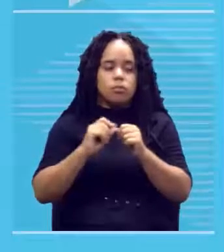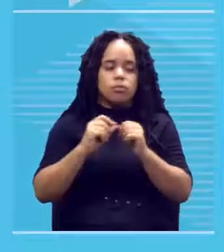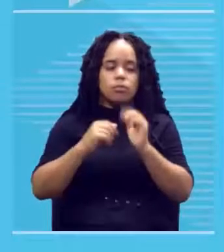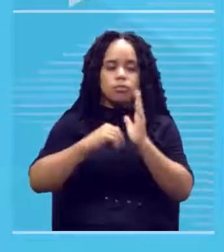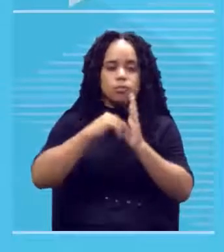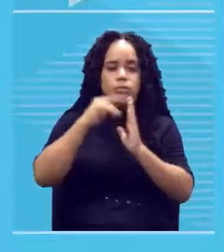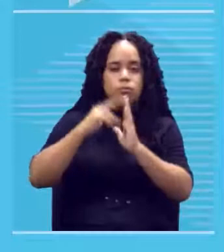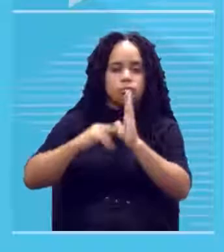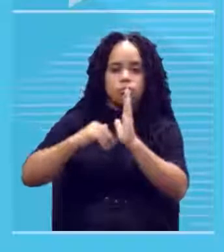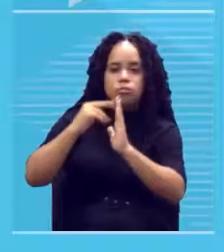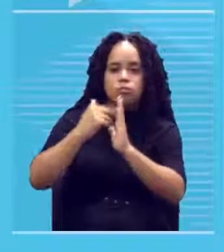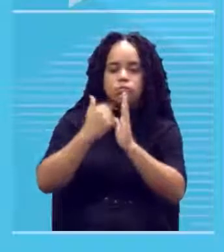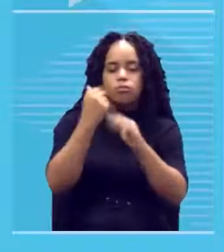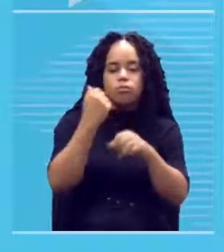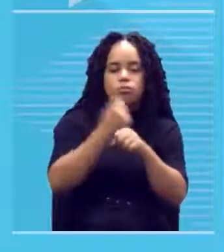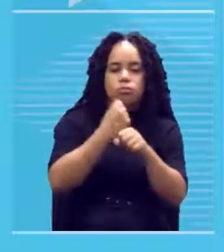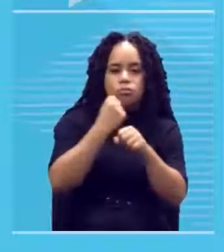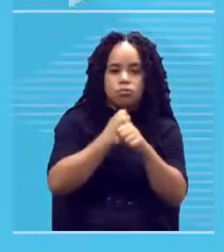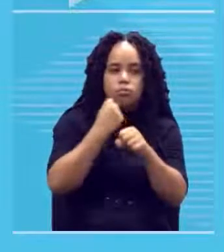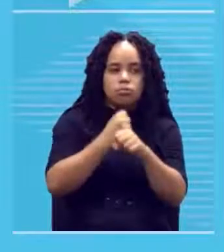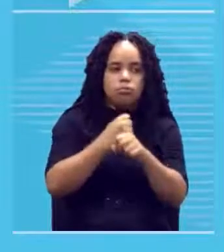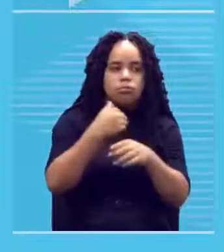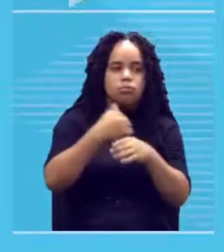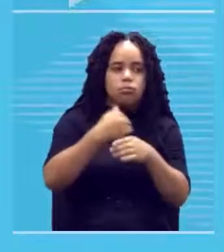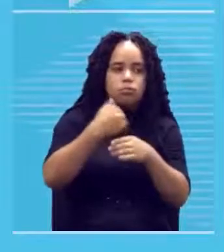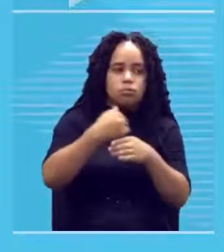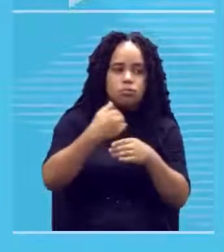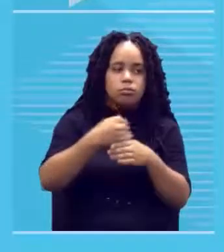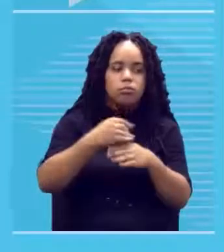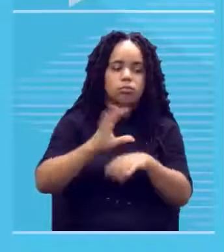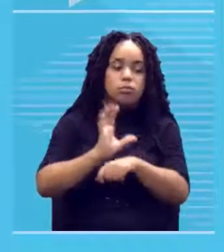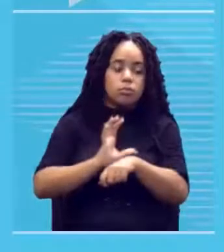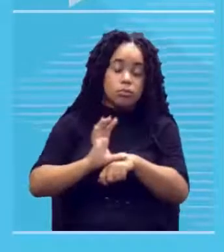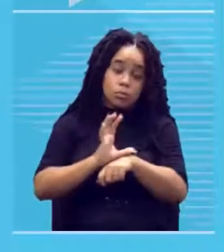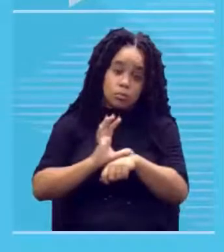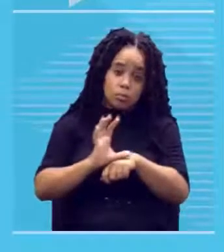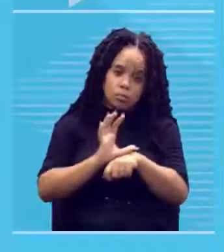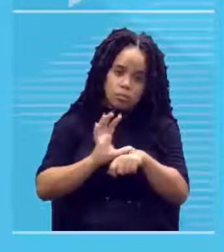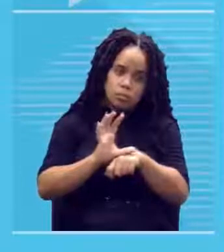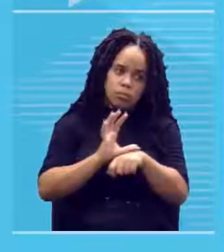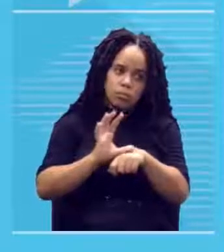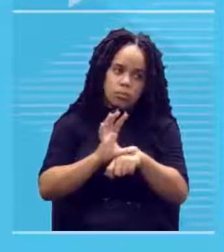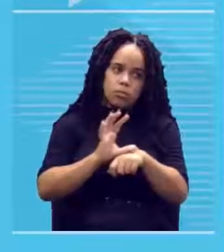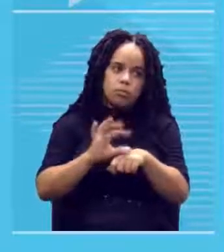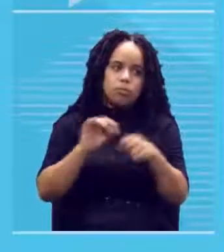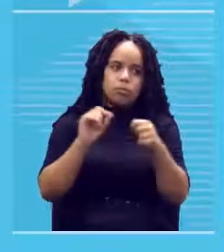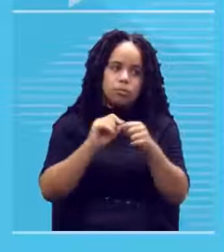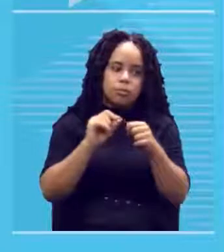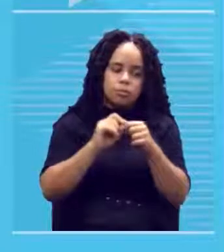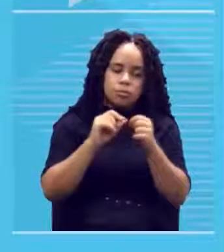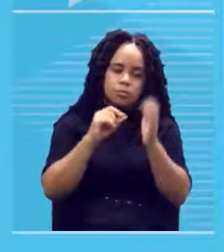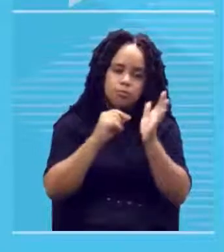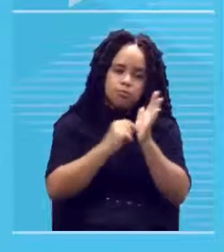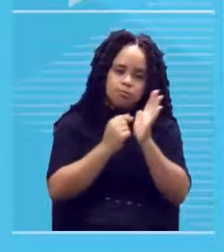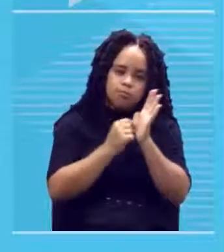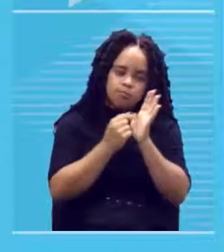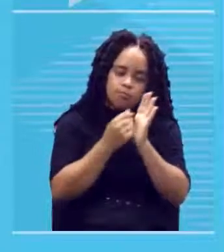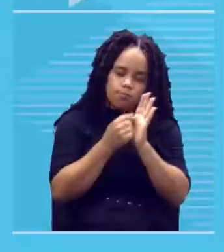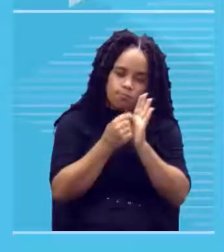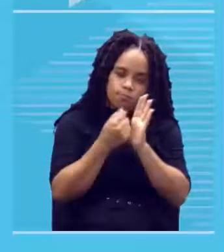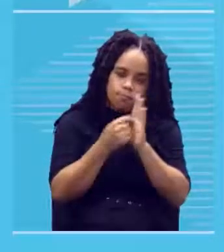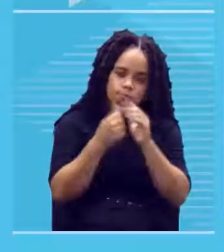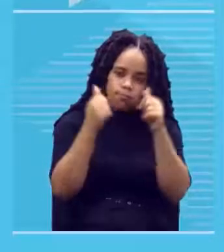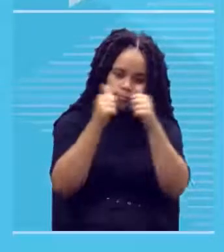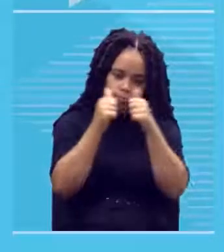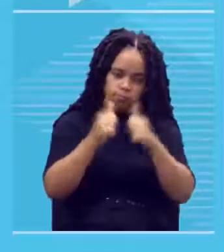aí o Nonato desenha no reboco ele meio que esculpe o reboco meio não ele esculpe o reboco e